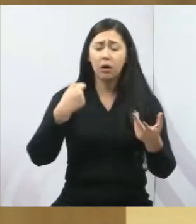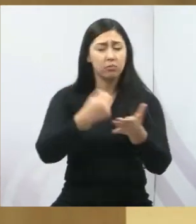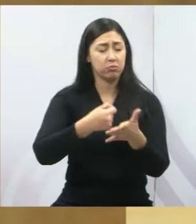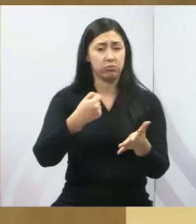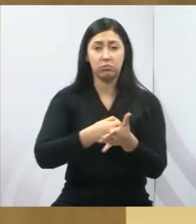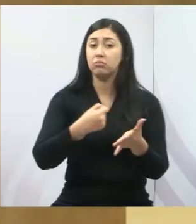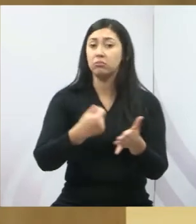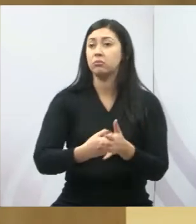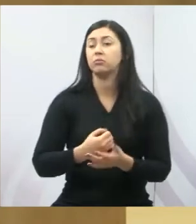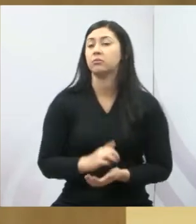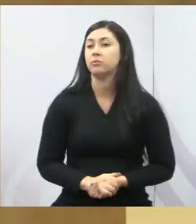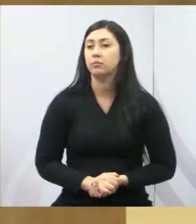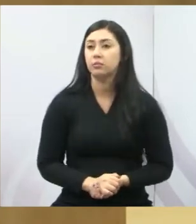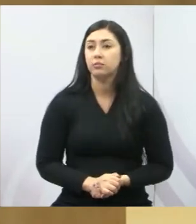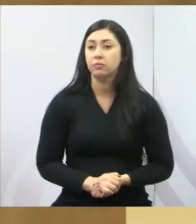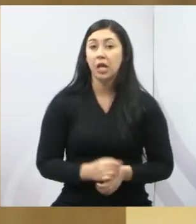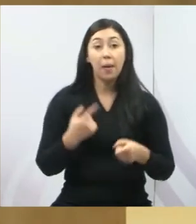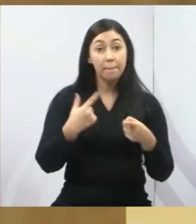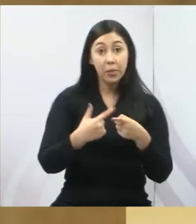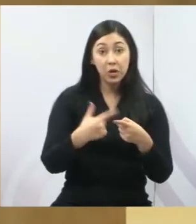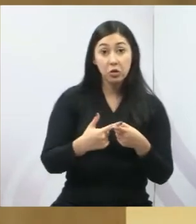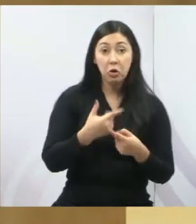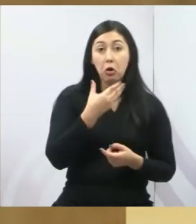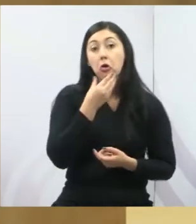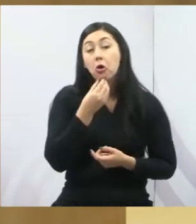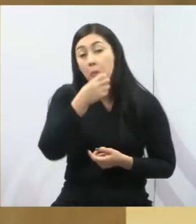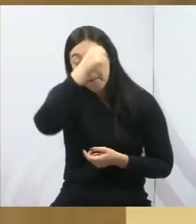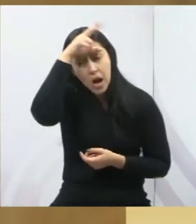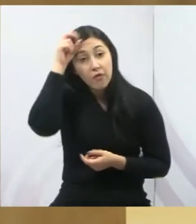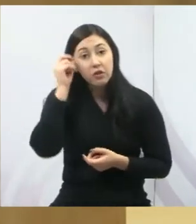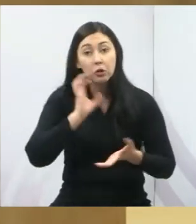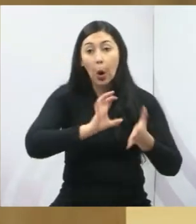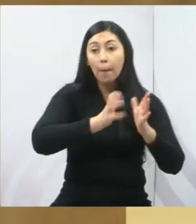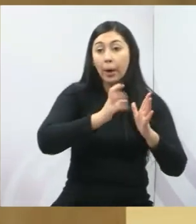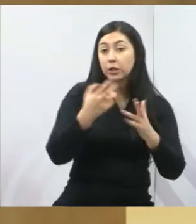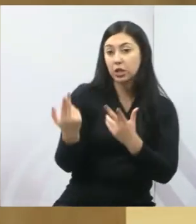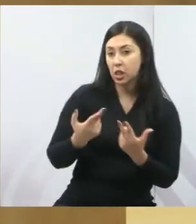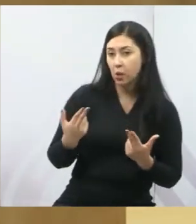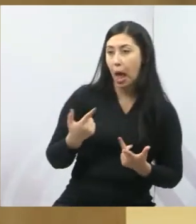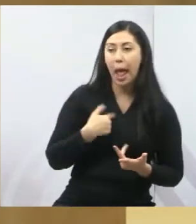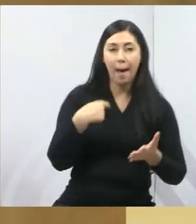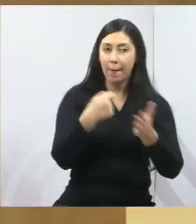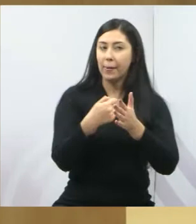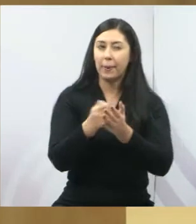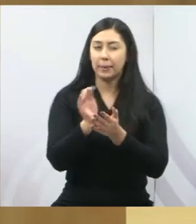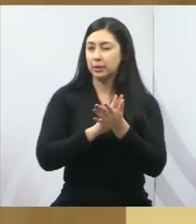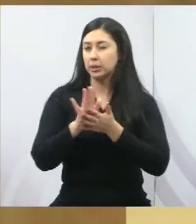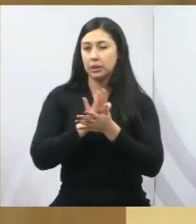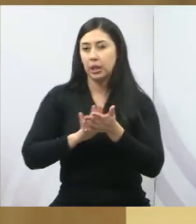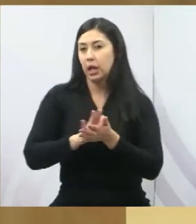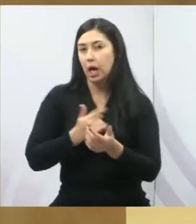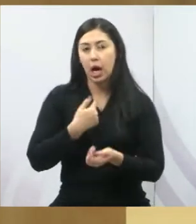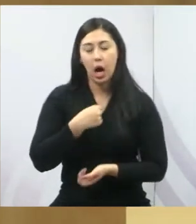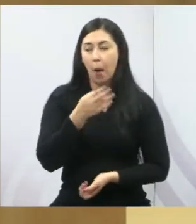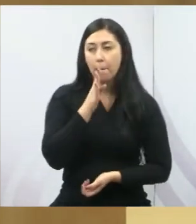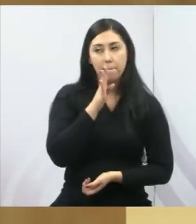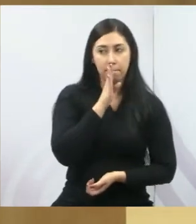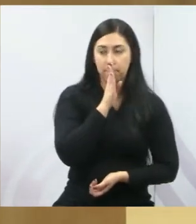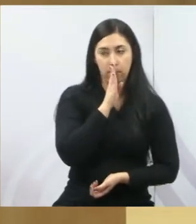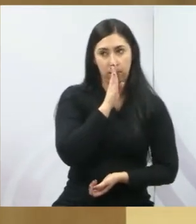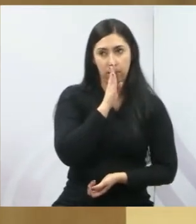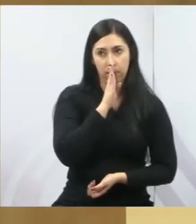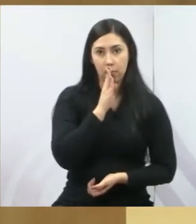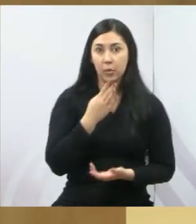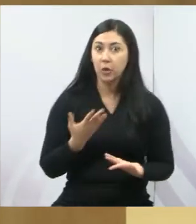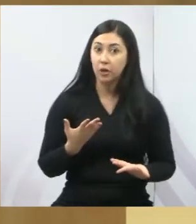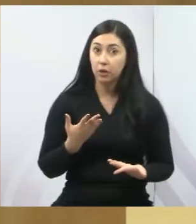E não é porque é um prefeito do meu partido, né? Que eu não vou cobrar, que eu não vou fazer com as cobranças